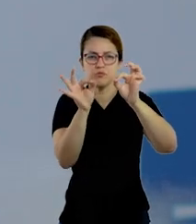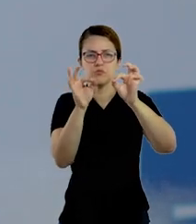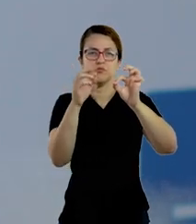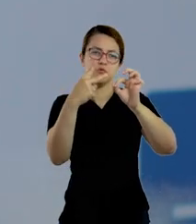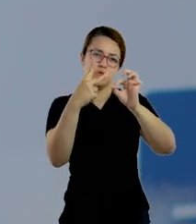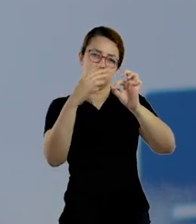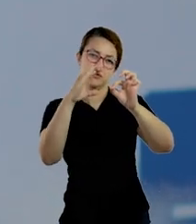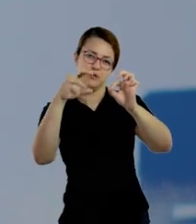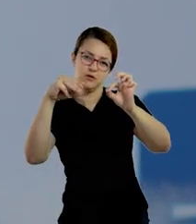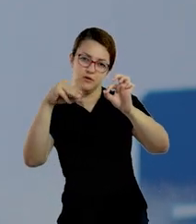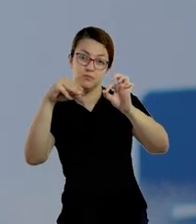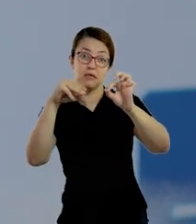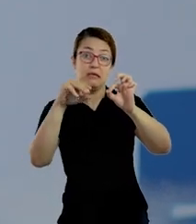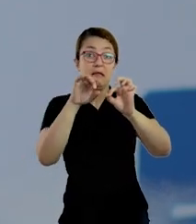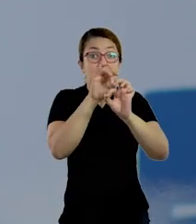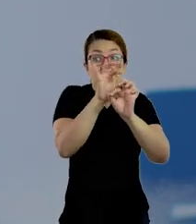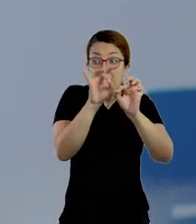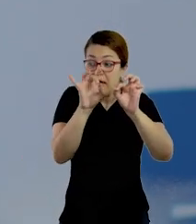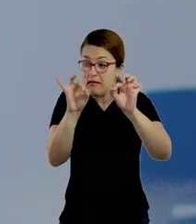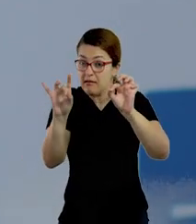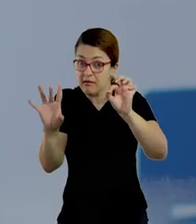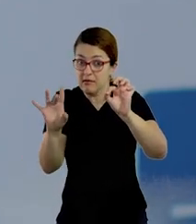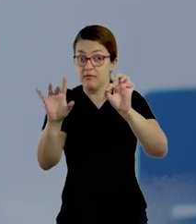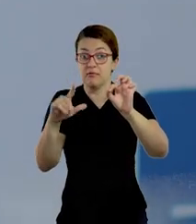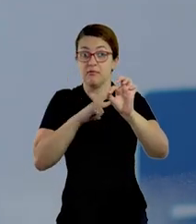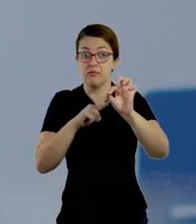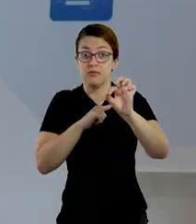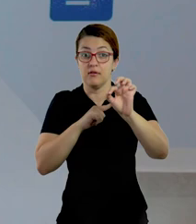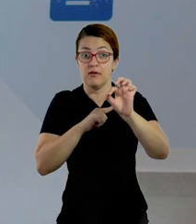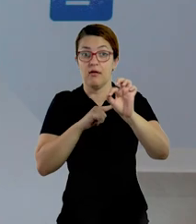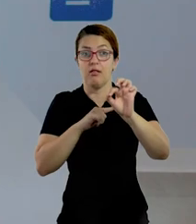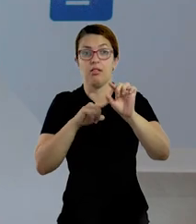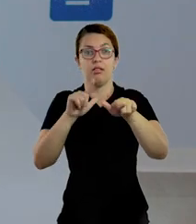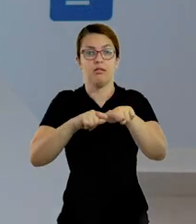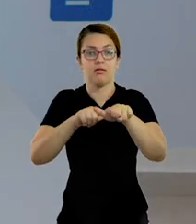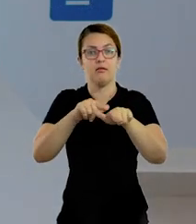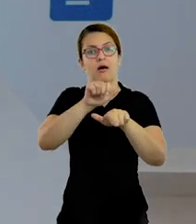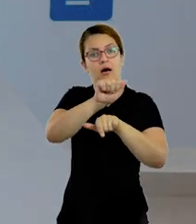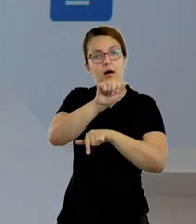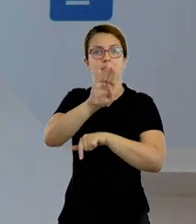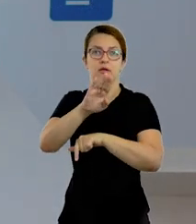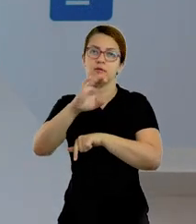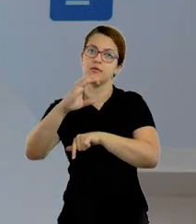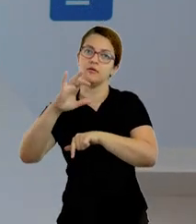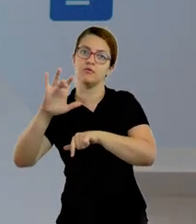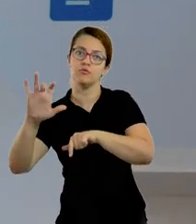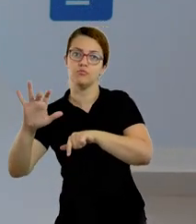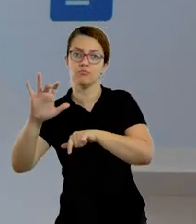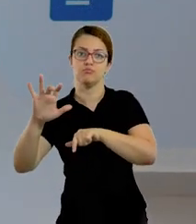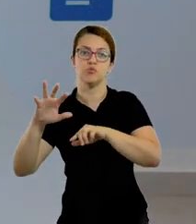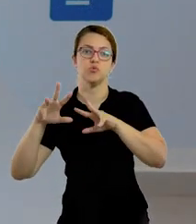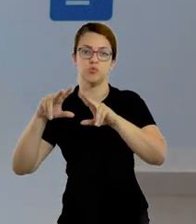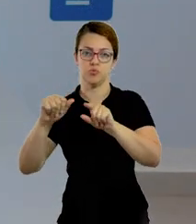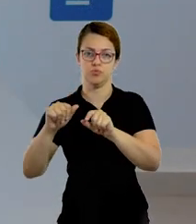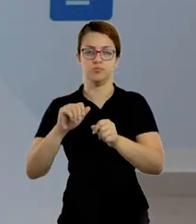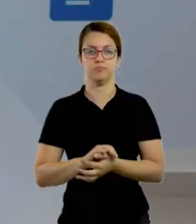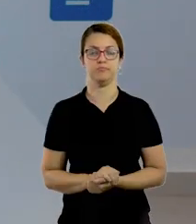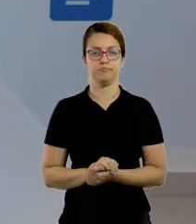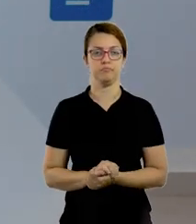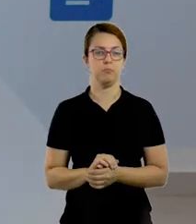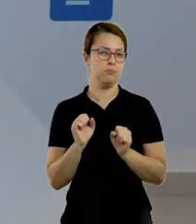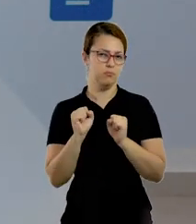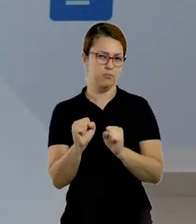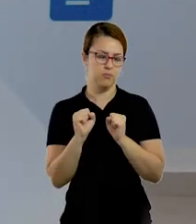Em cada quadrinho coloquei uma letrinha do alfabeto, alfabeto completo. Vocês podem utilizar